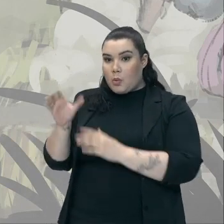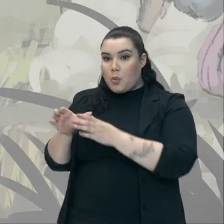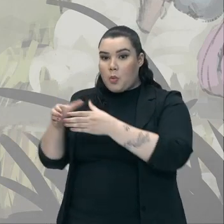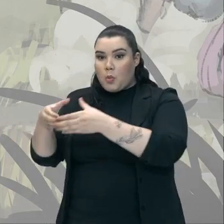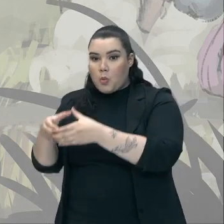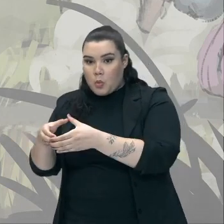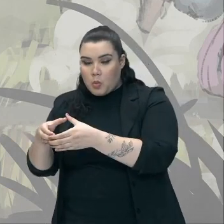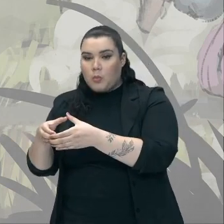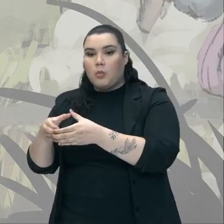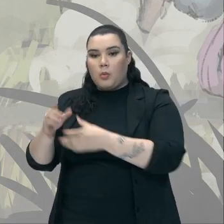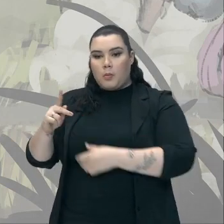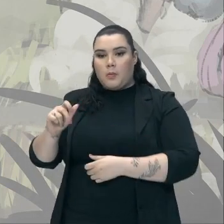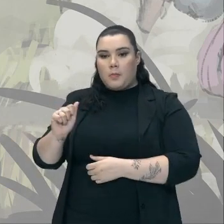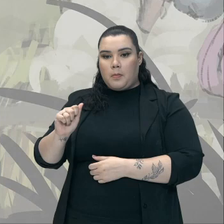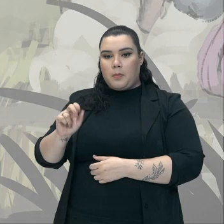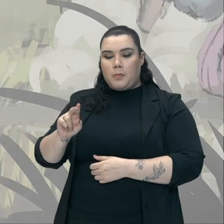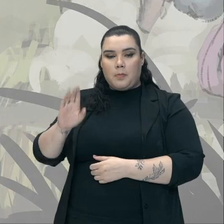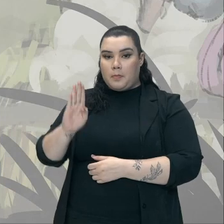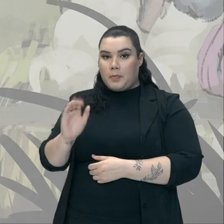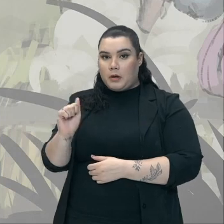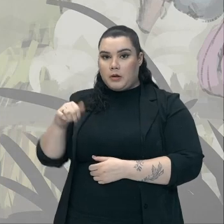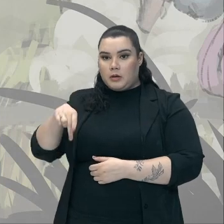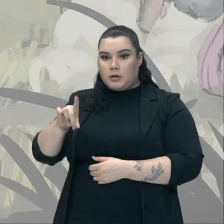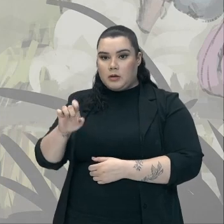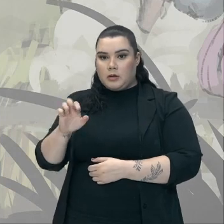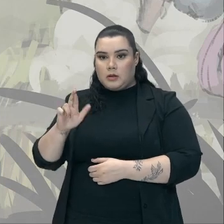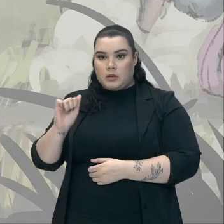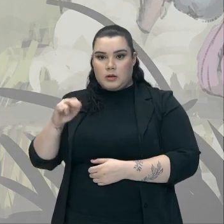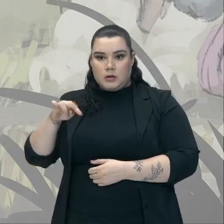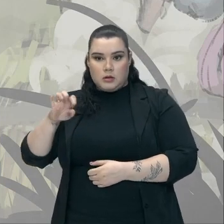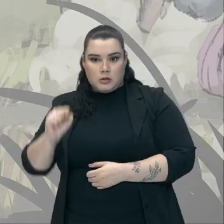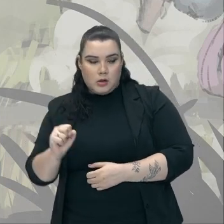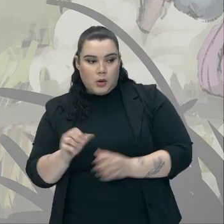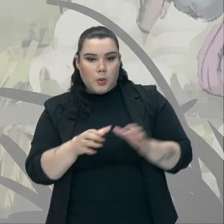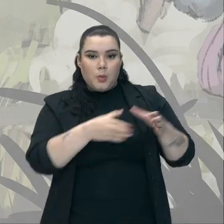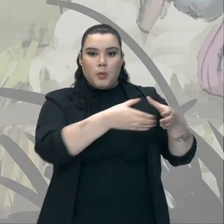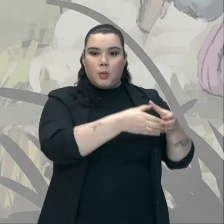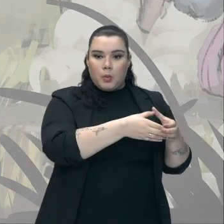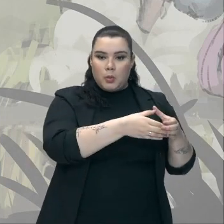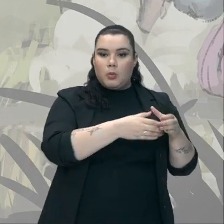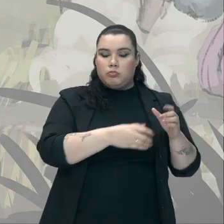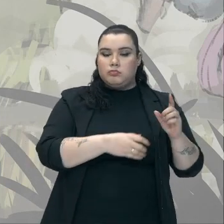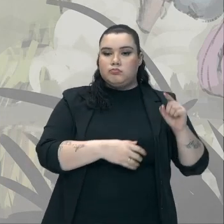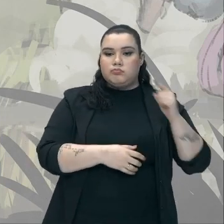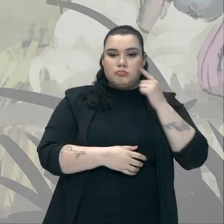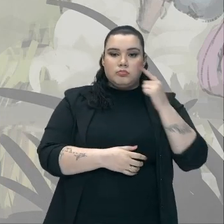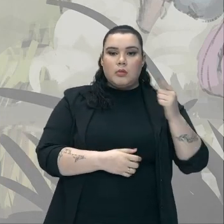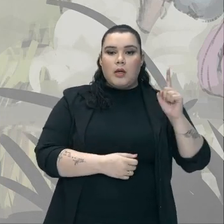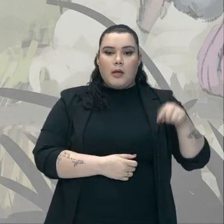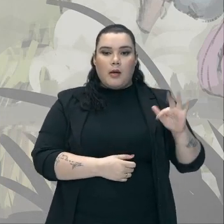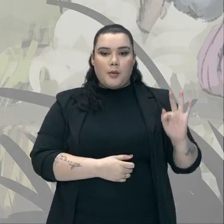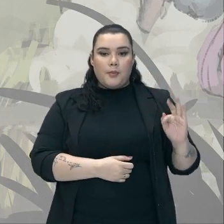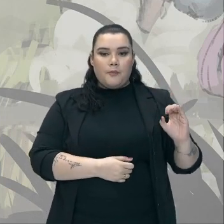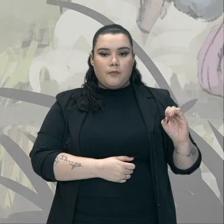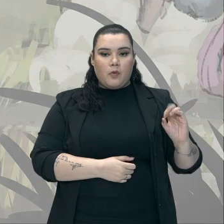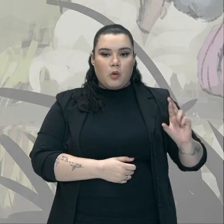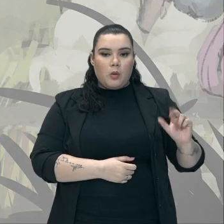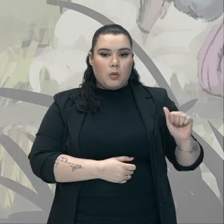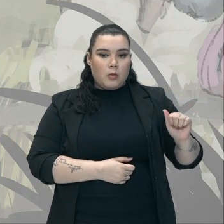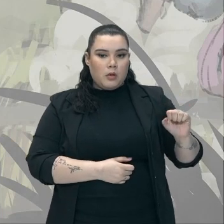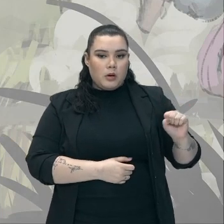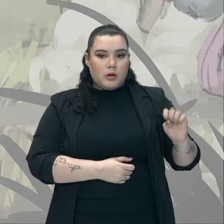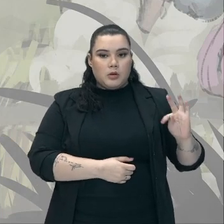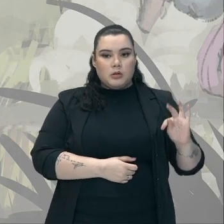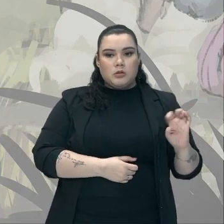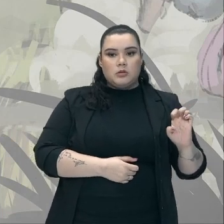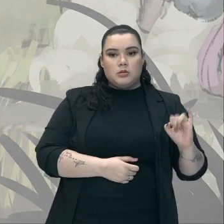os emboabas Os chamados Forasteiros Professor E quem ganhou Esse conflito? A gente vai ver Que essas